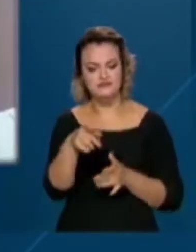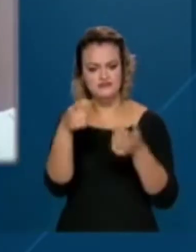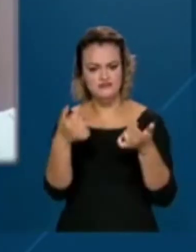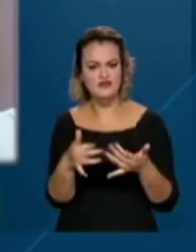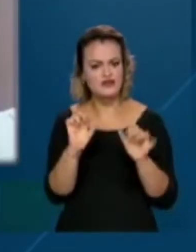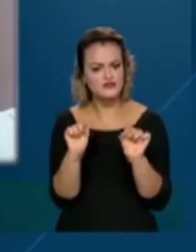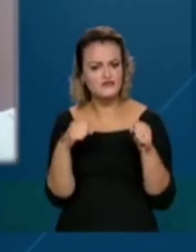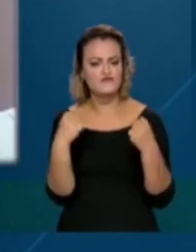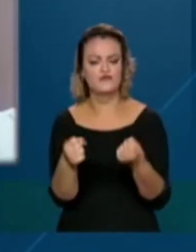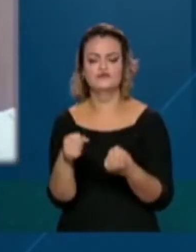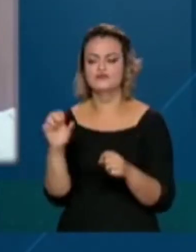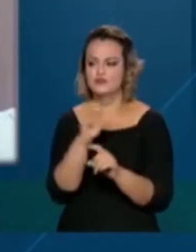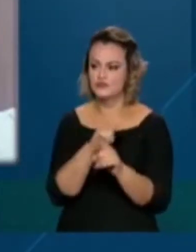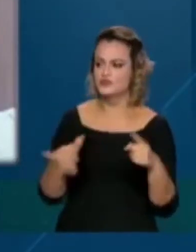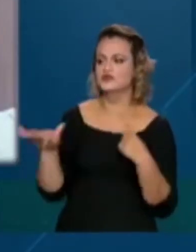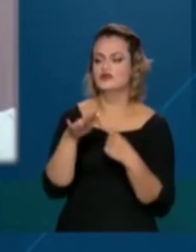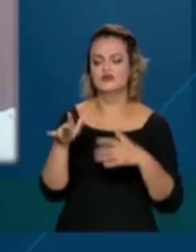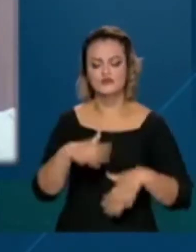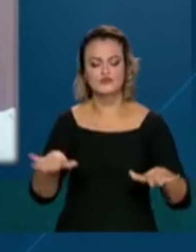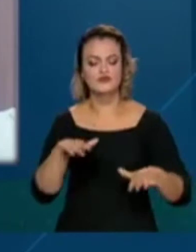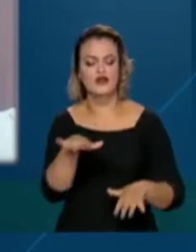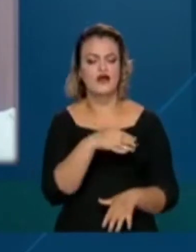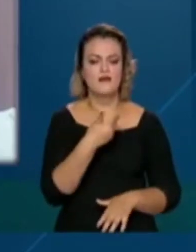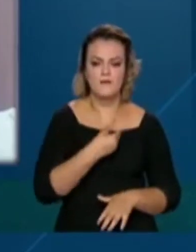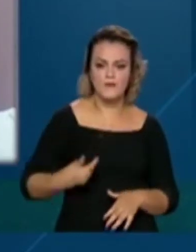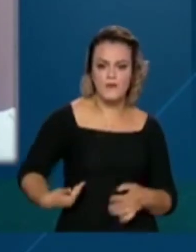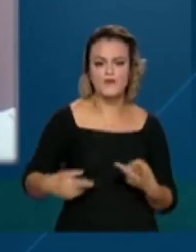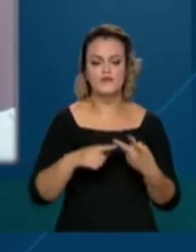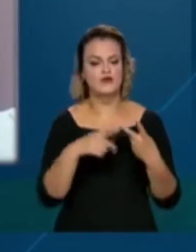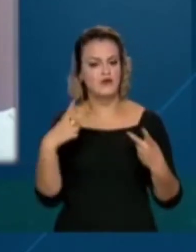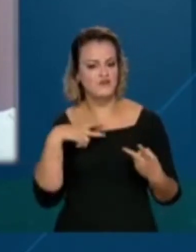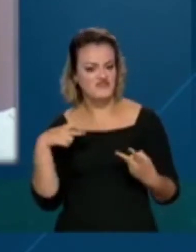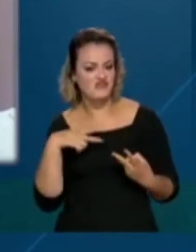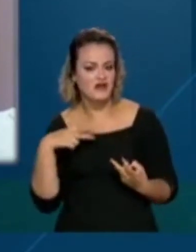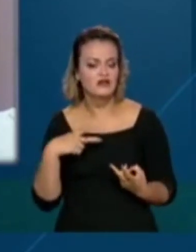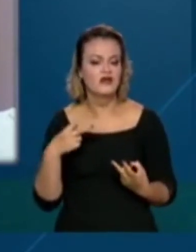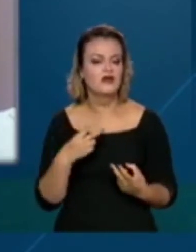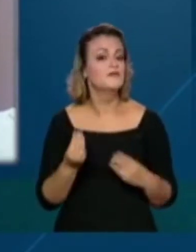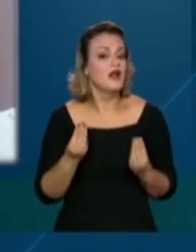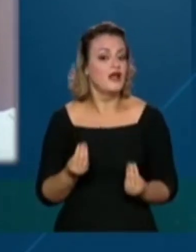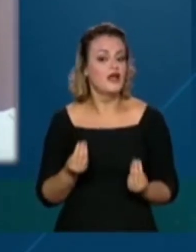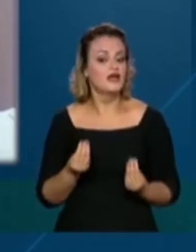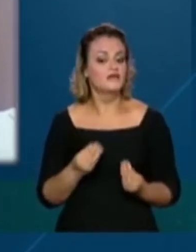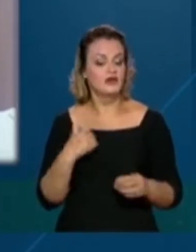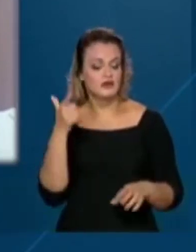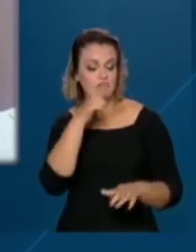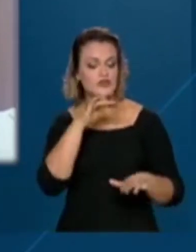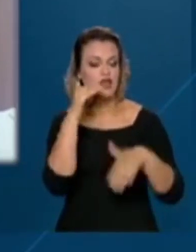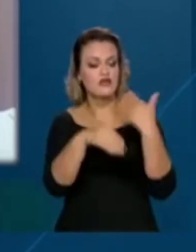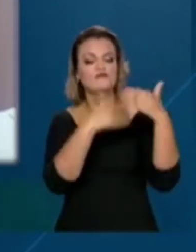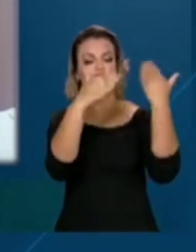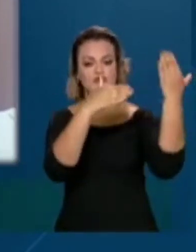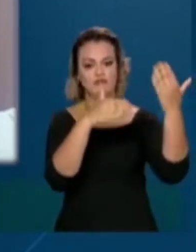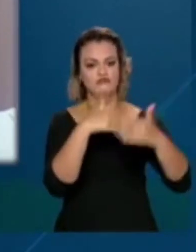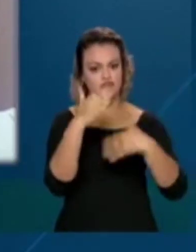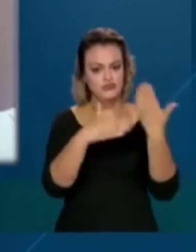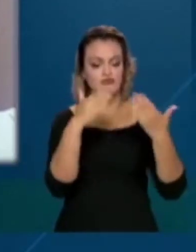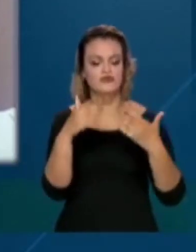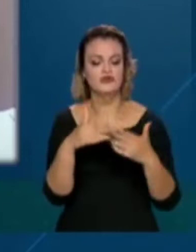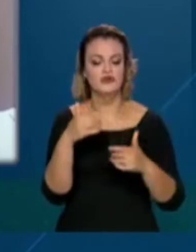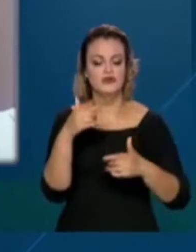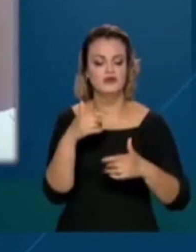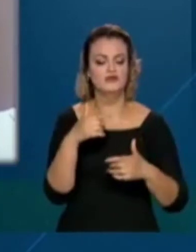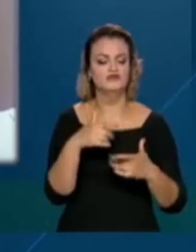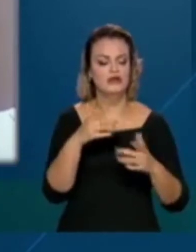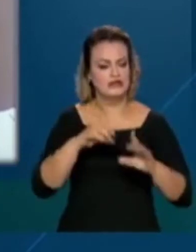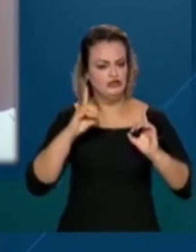de toda a sociedade, setor público, setor privado, para que a gente tenha essa evolução constante, melhores condições de trabalho,